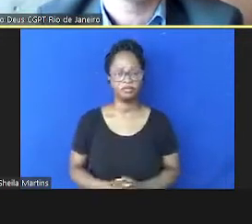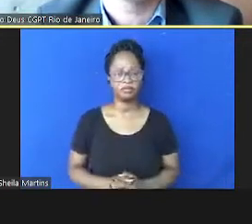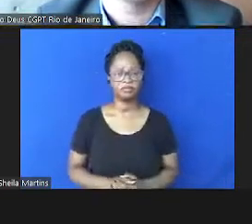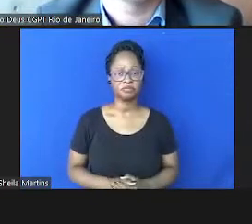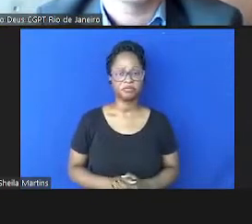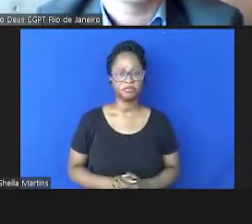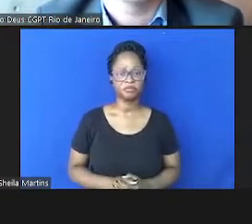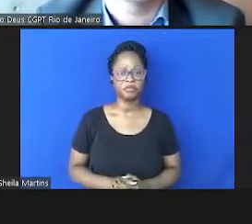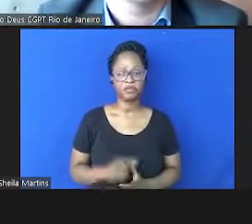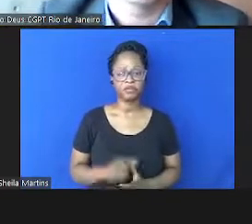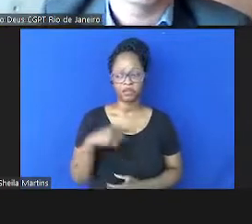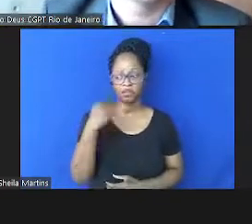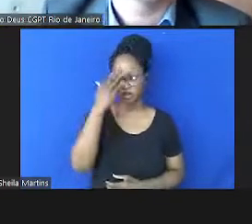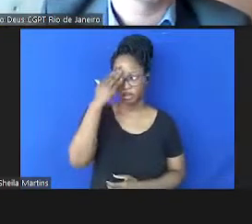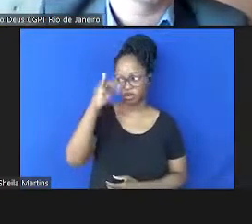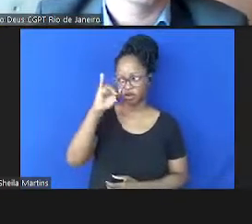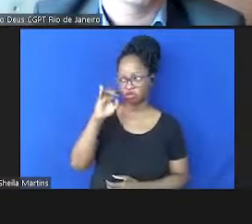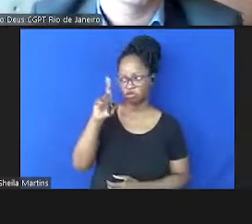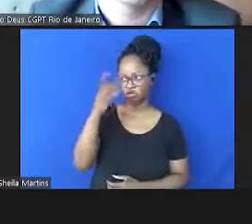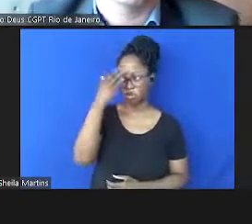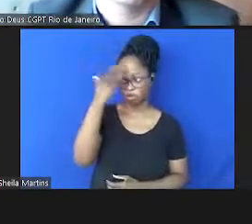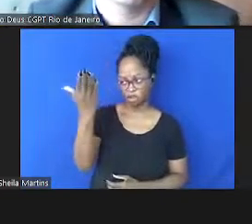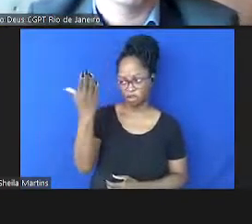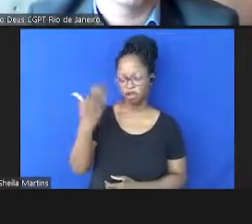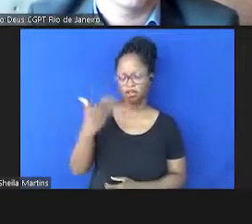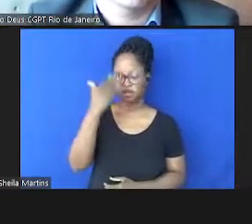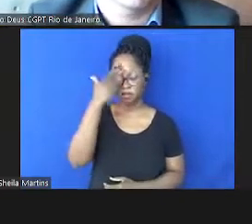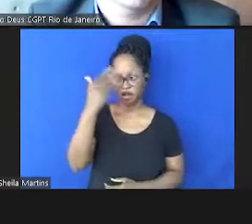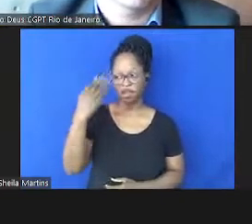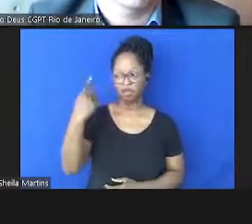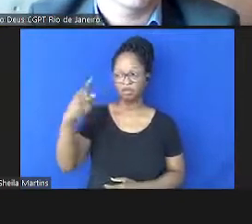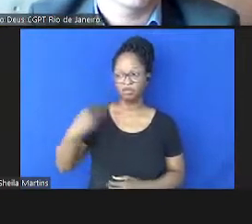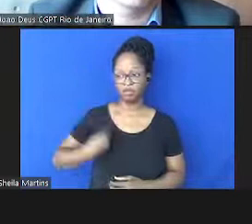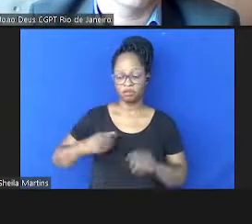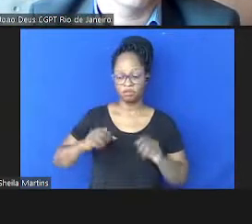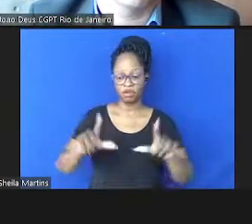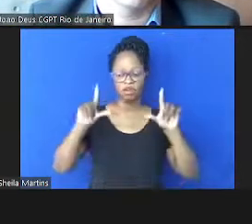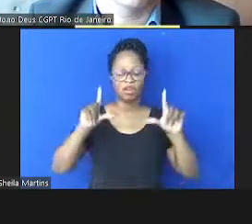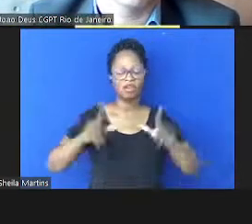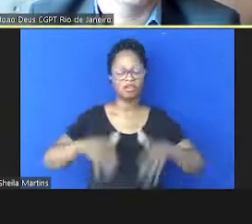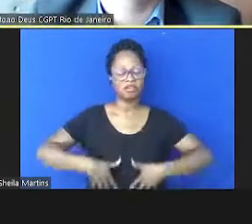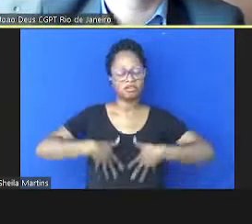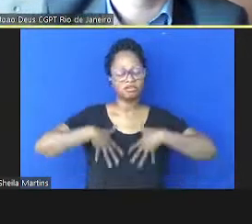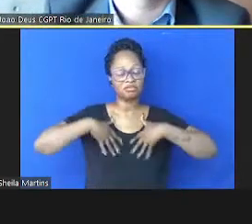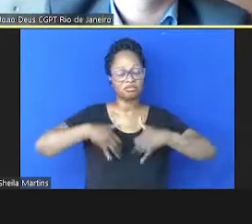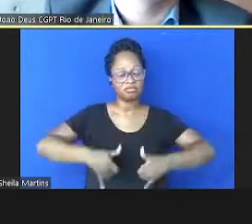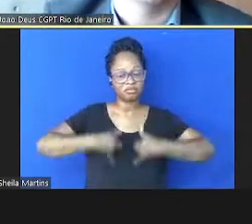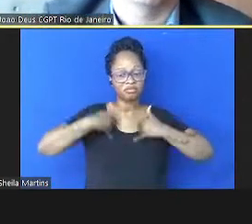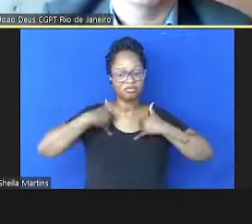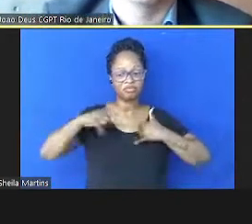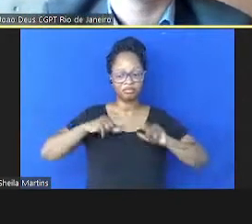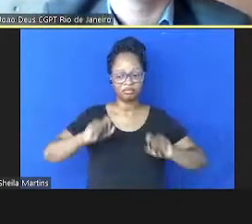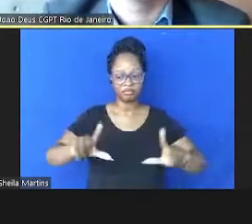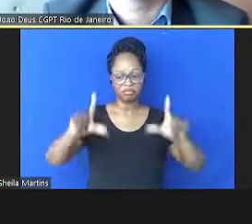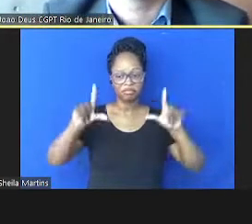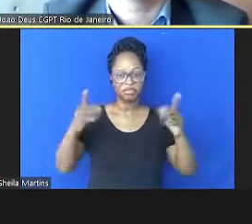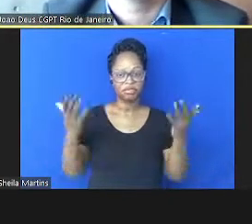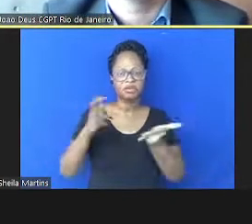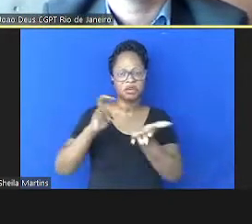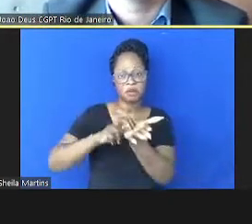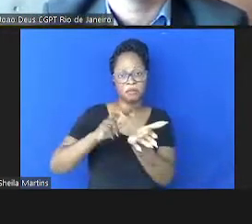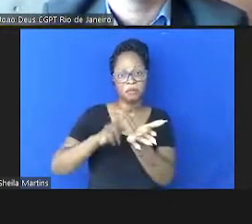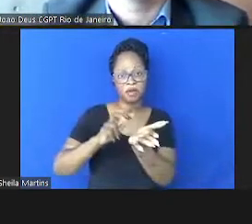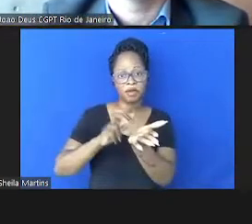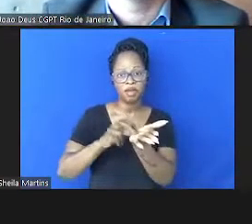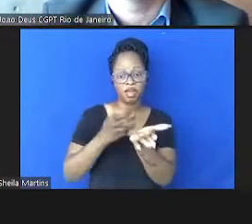Nós que agradecemos, João Marco, muito obrigada pela presença, é uma honra, sem dúvida alguma, ter entre nós nesta manhã. e,